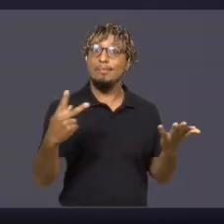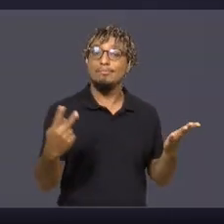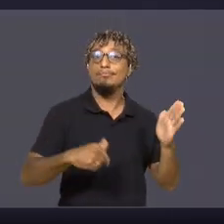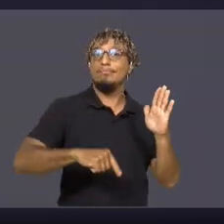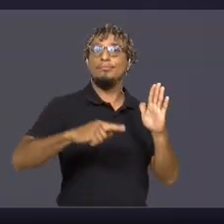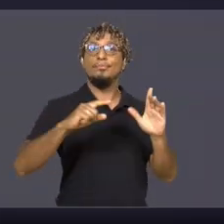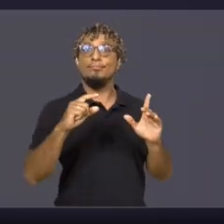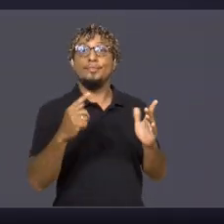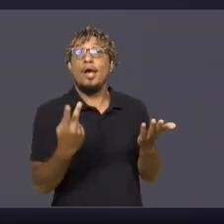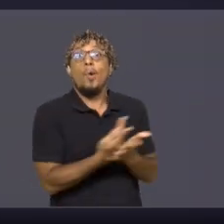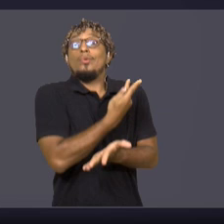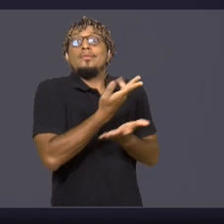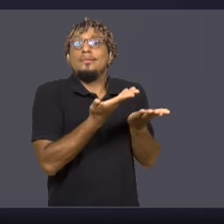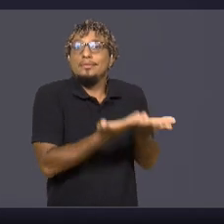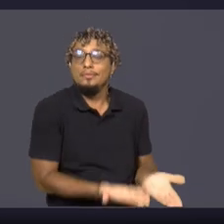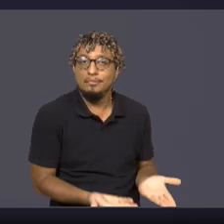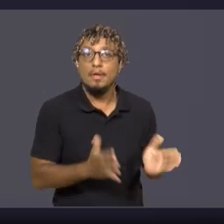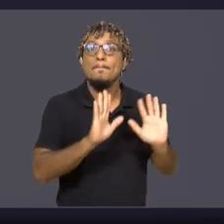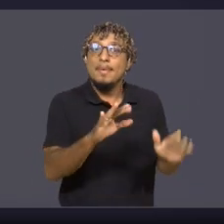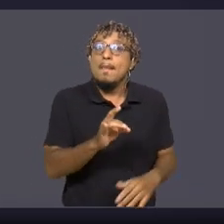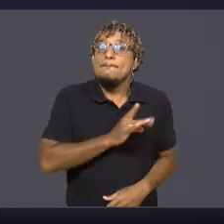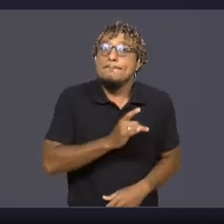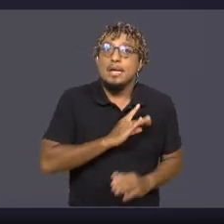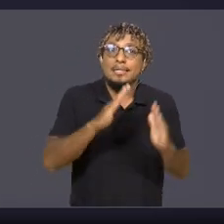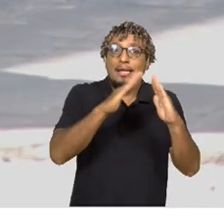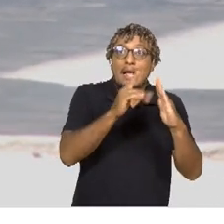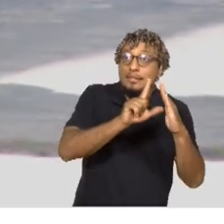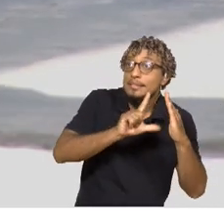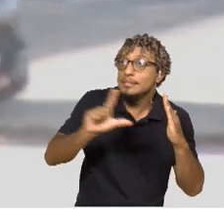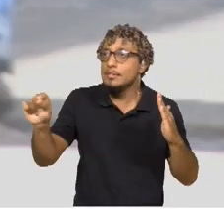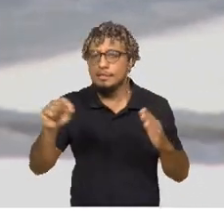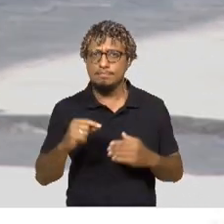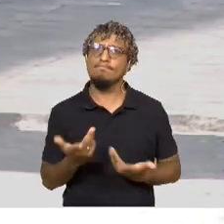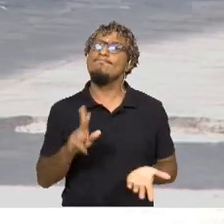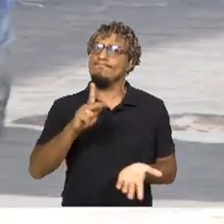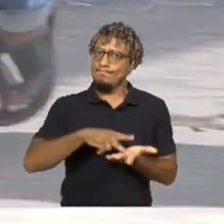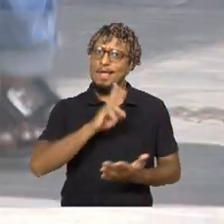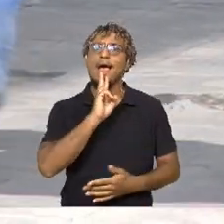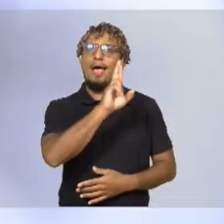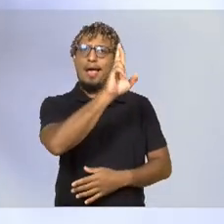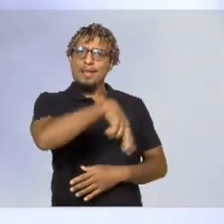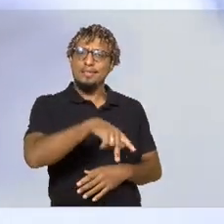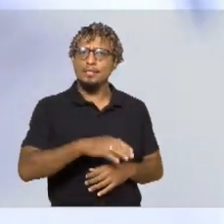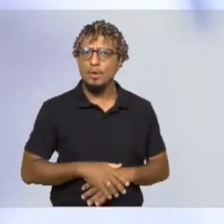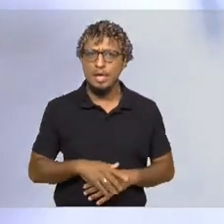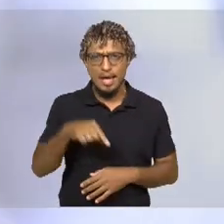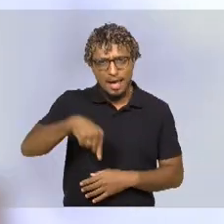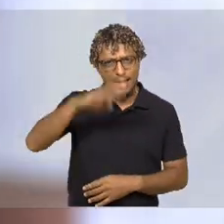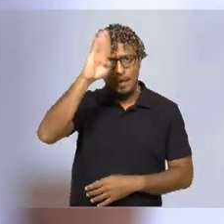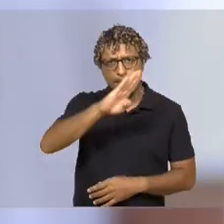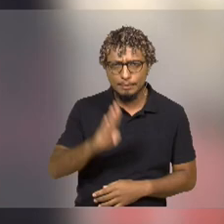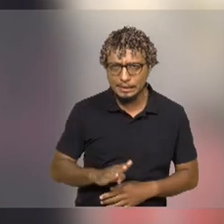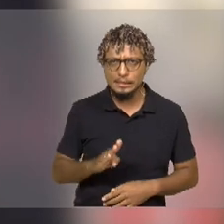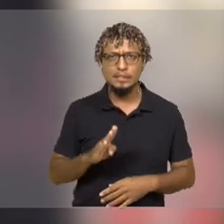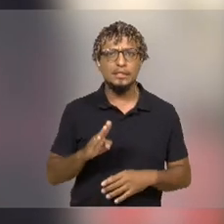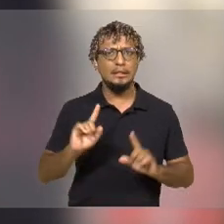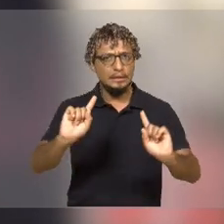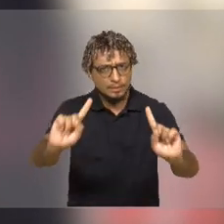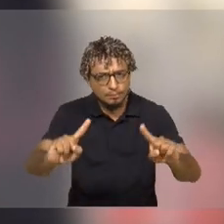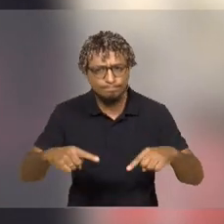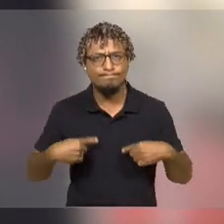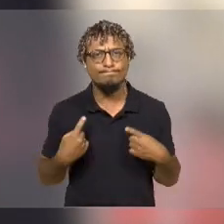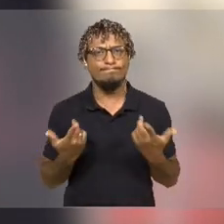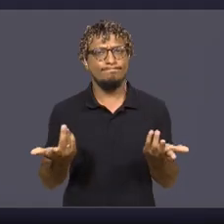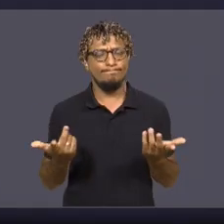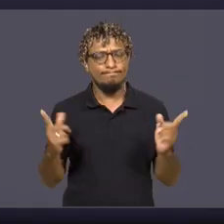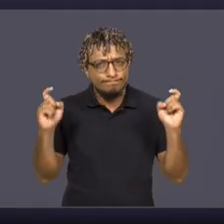mas teme sair de casa. E tem razão. No Brasil, ser mulher é um desafio, uma prova